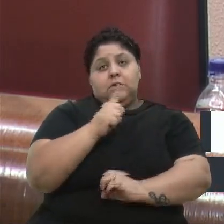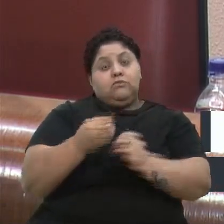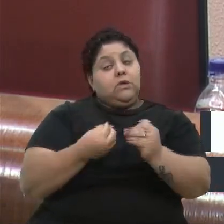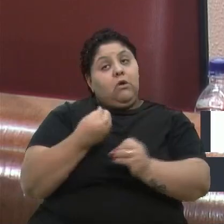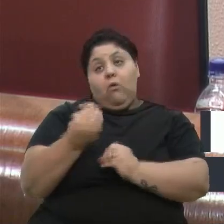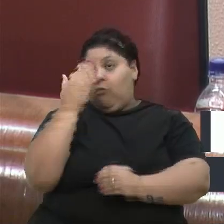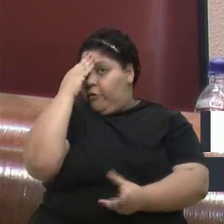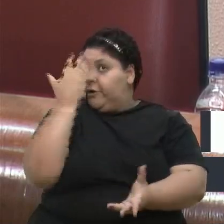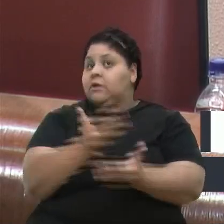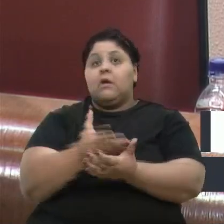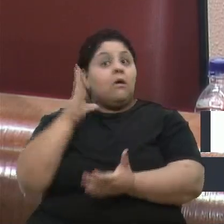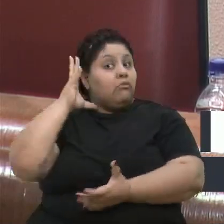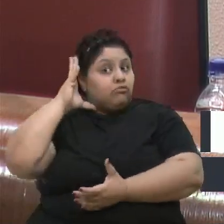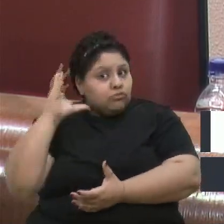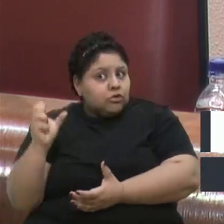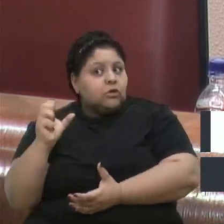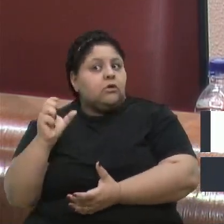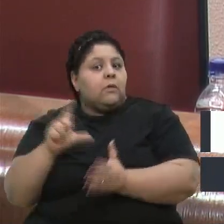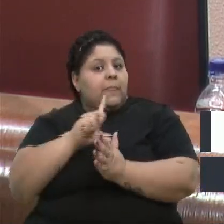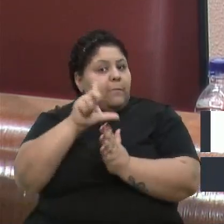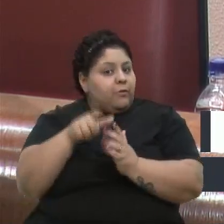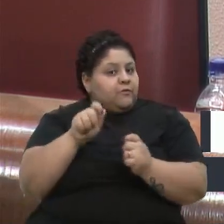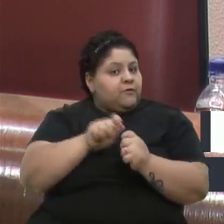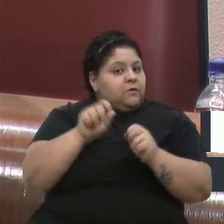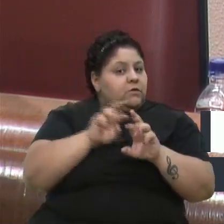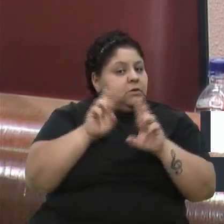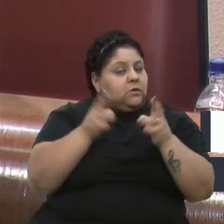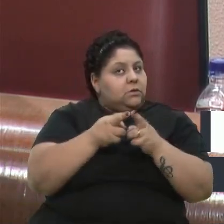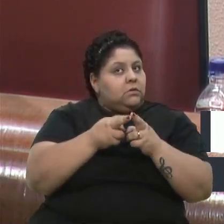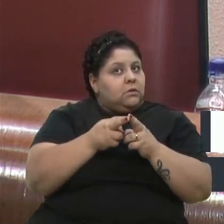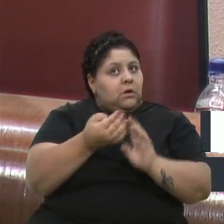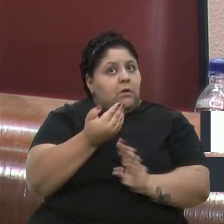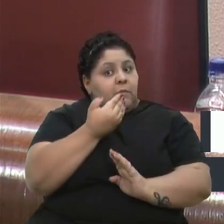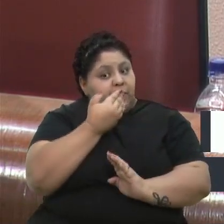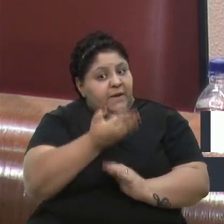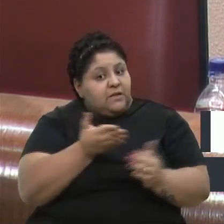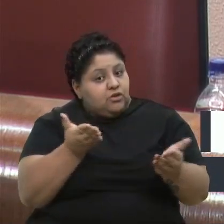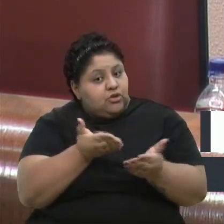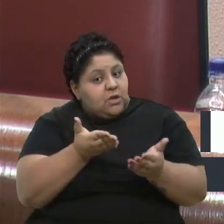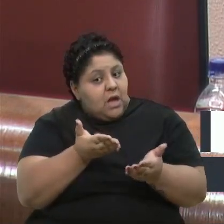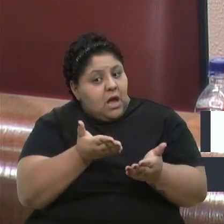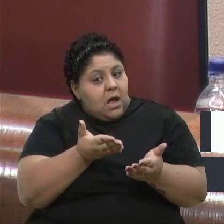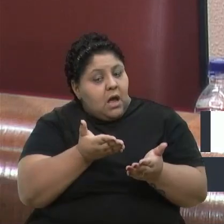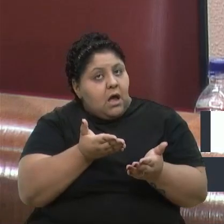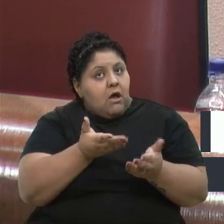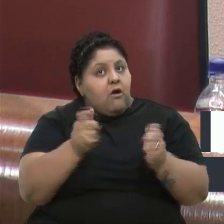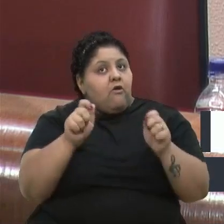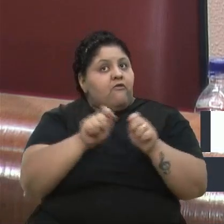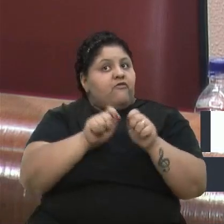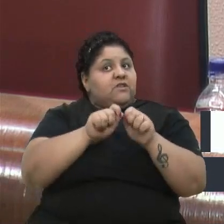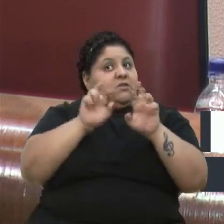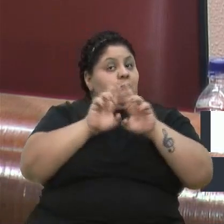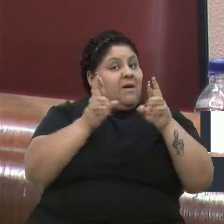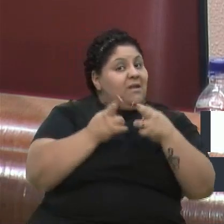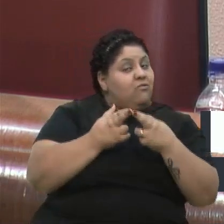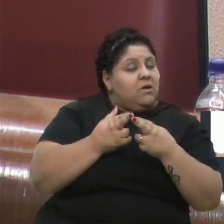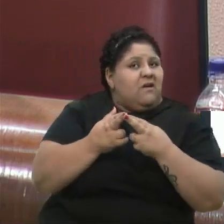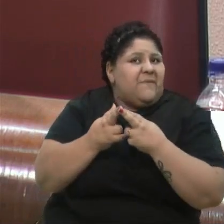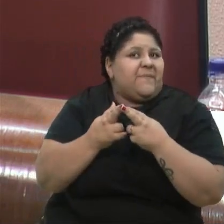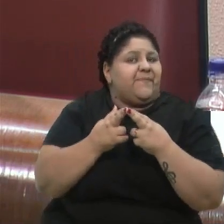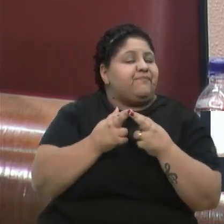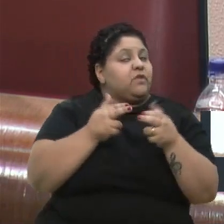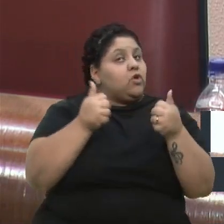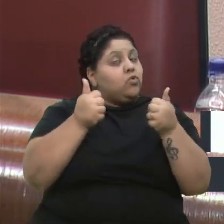nós vamos até, acho que, fazer uma reunião, até ter peço, acho que é já aqui no microfone, para a gente fazer uma reunião através